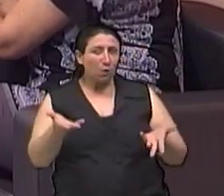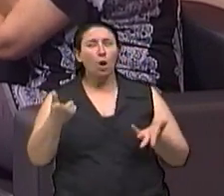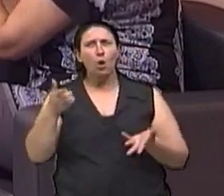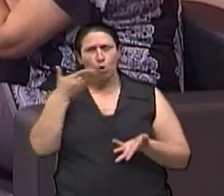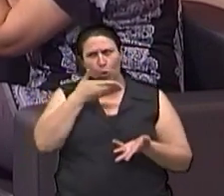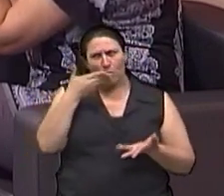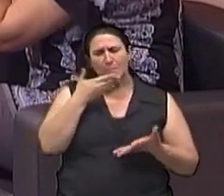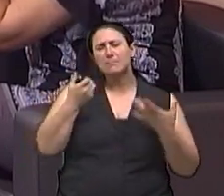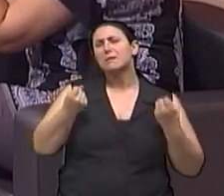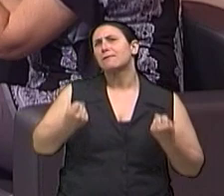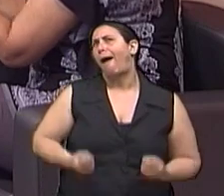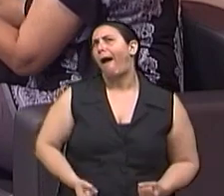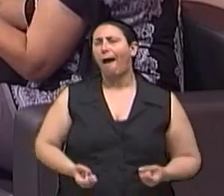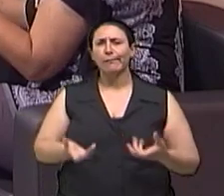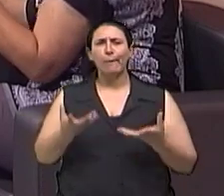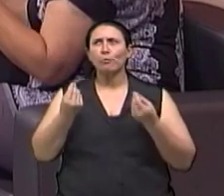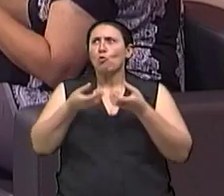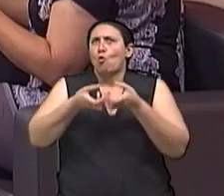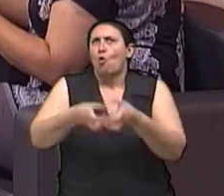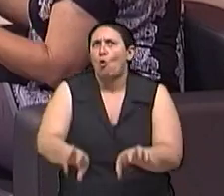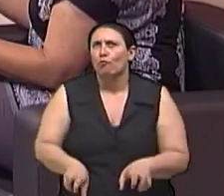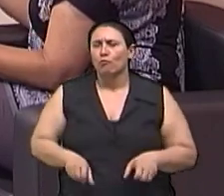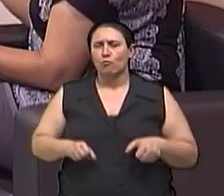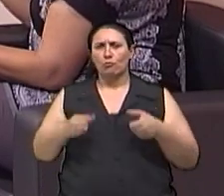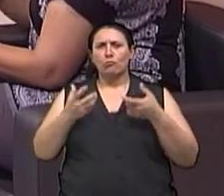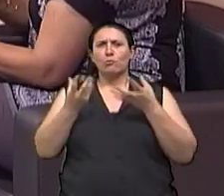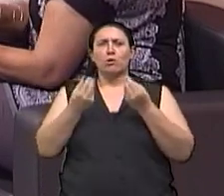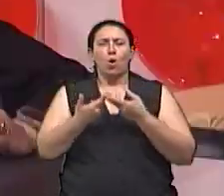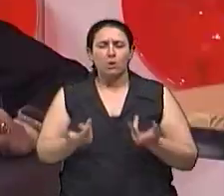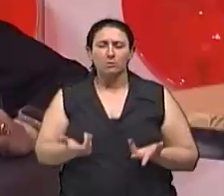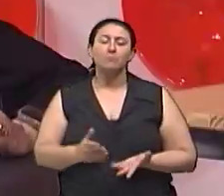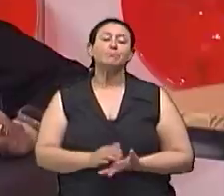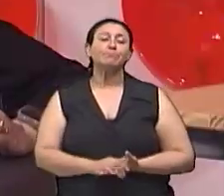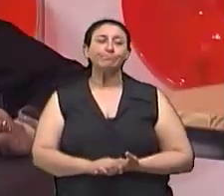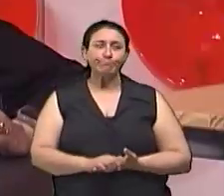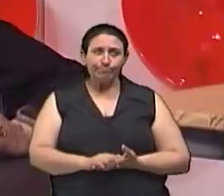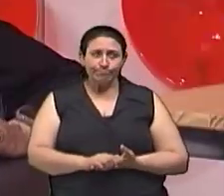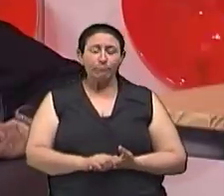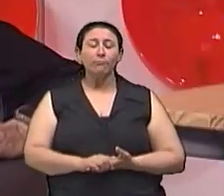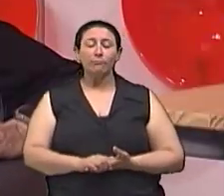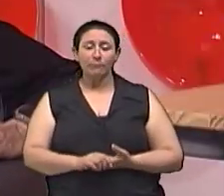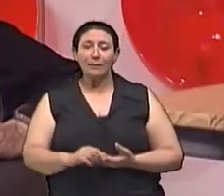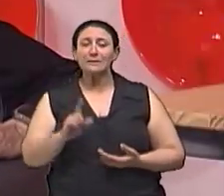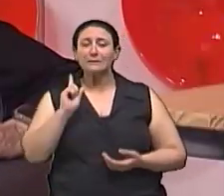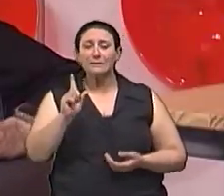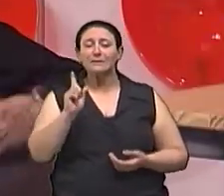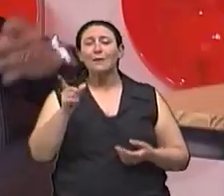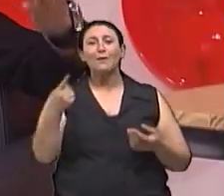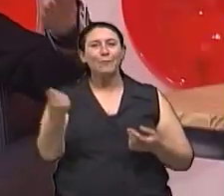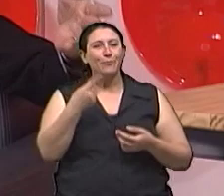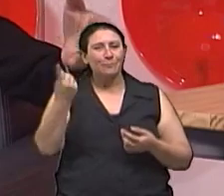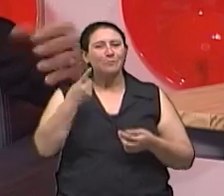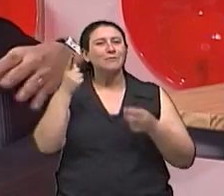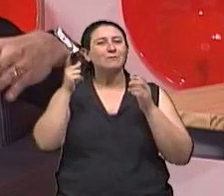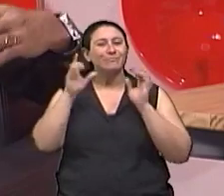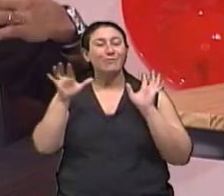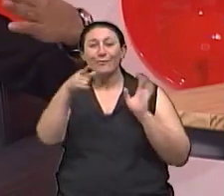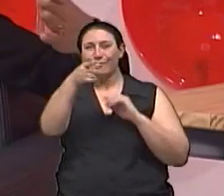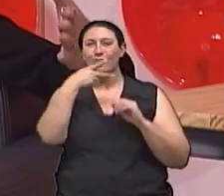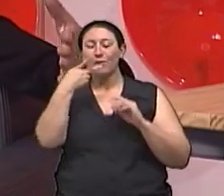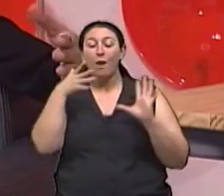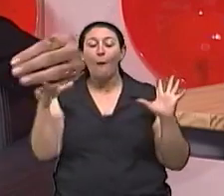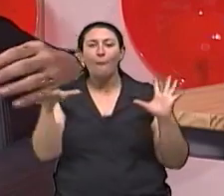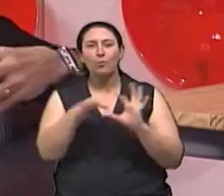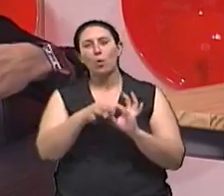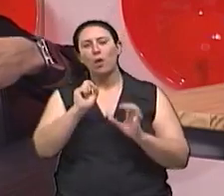pesados Com muitos ovos, muitas vezes E que geralmente essas receitas, né? Elas estão, como você está dizendo,